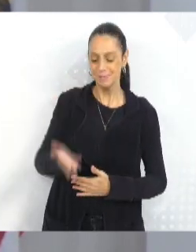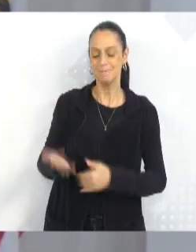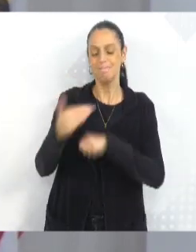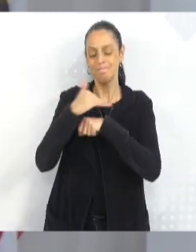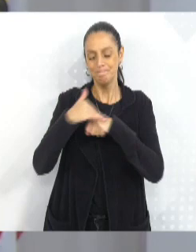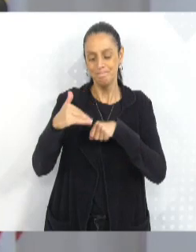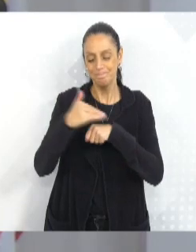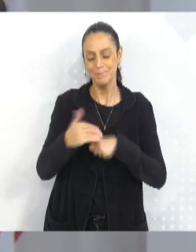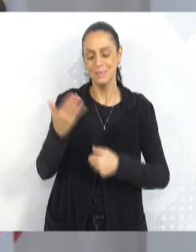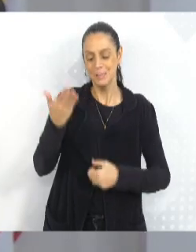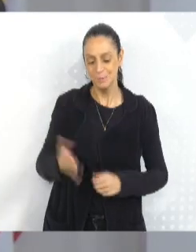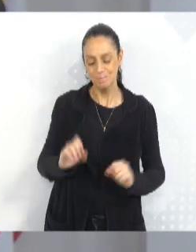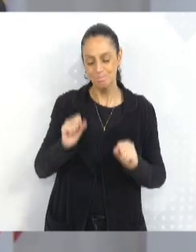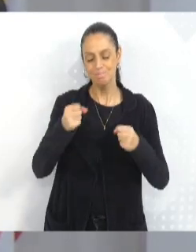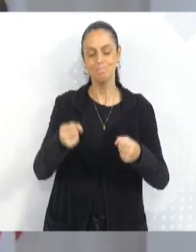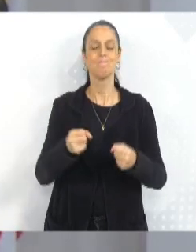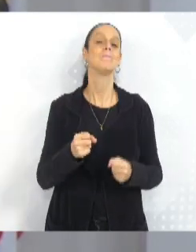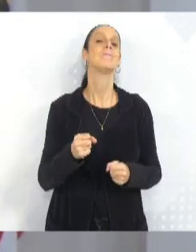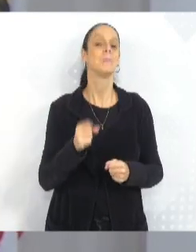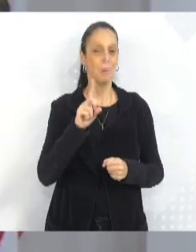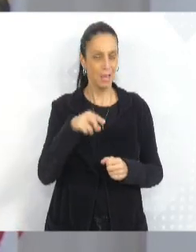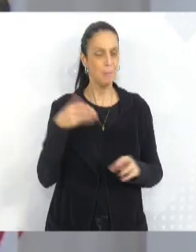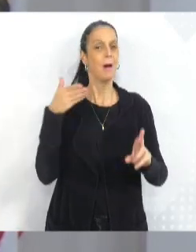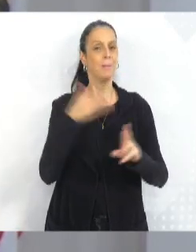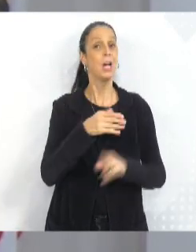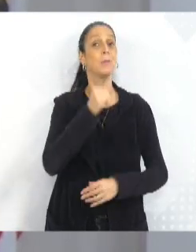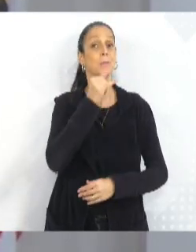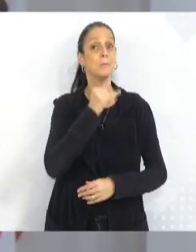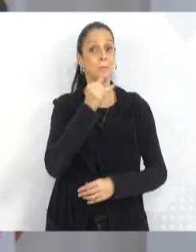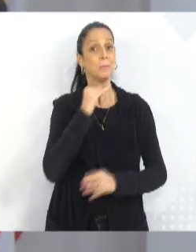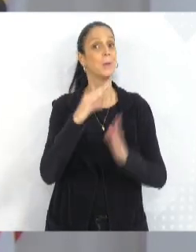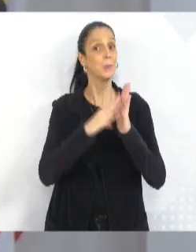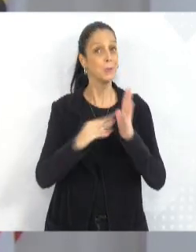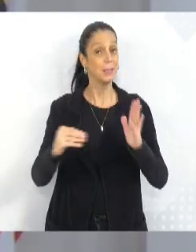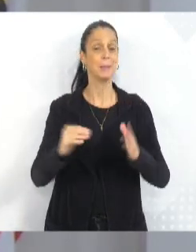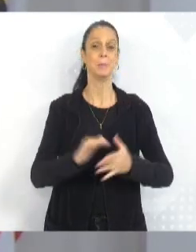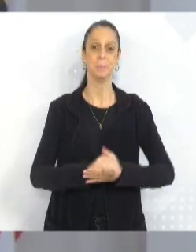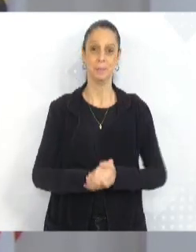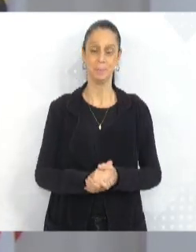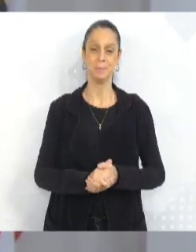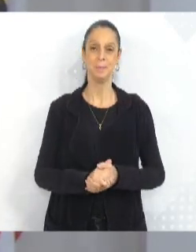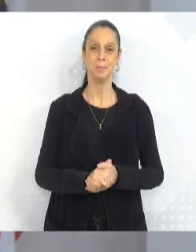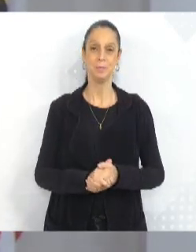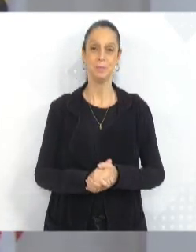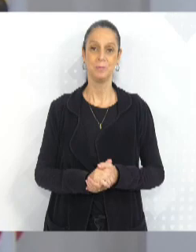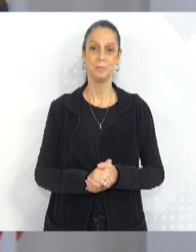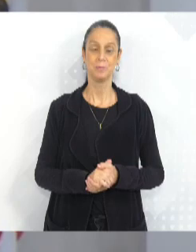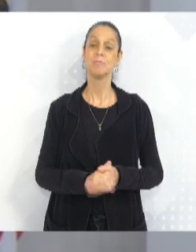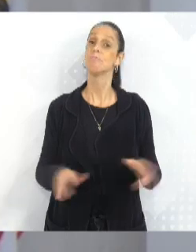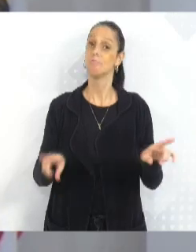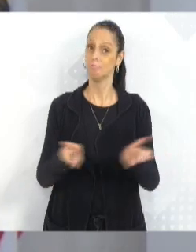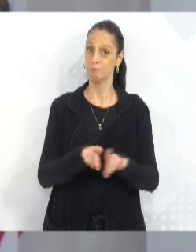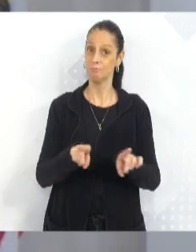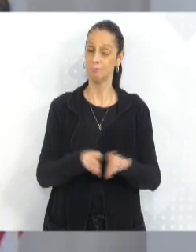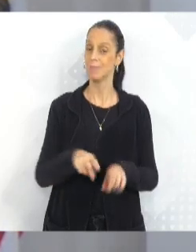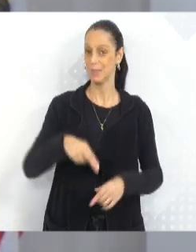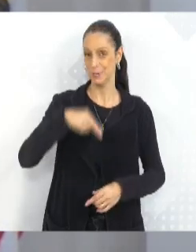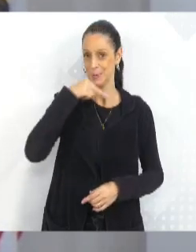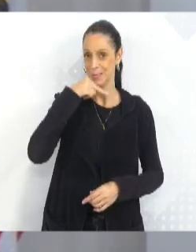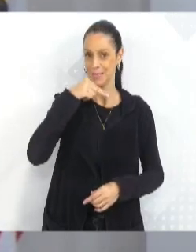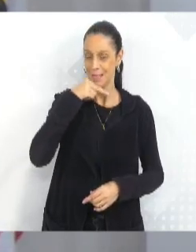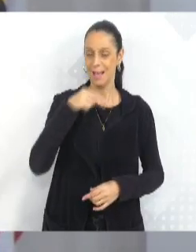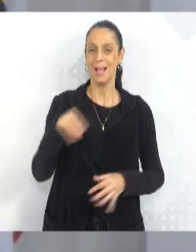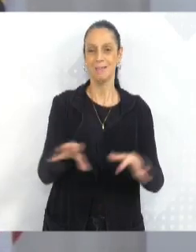você é um exemplo de mulher a ser seguida. E não diferente disso, os netos, que são também uma